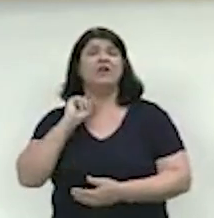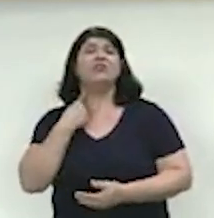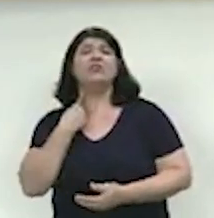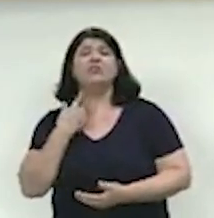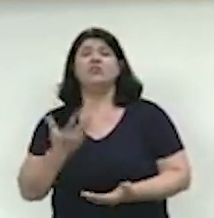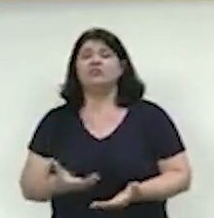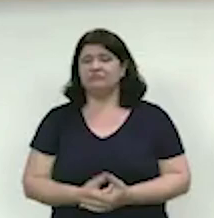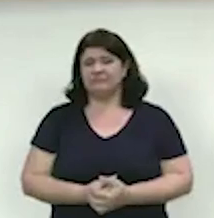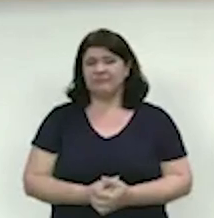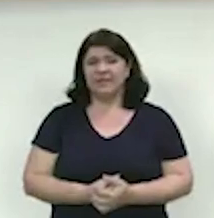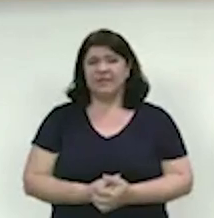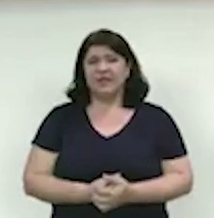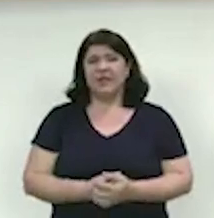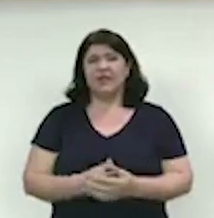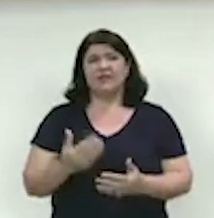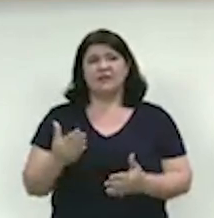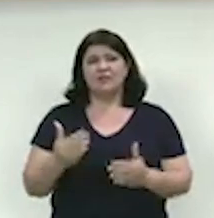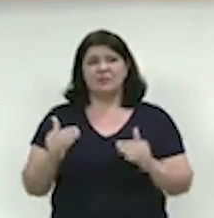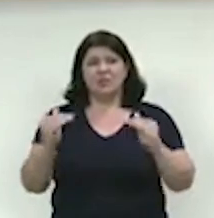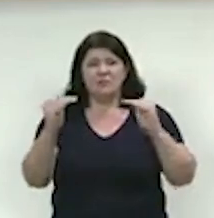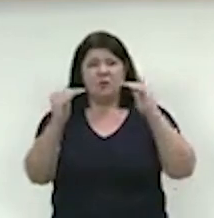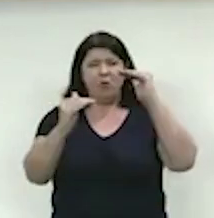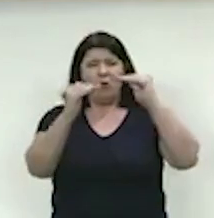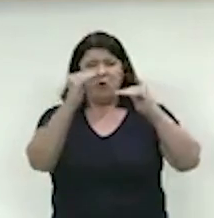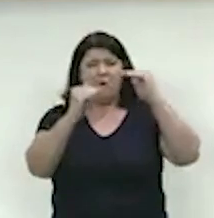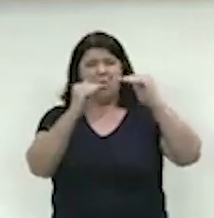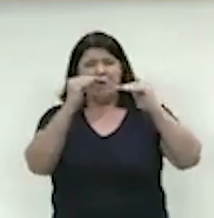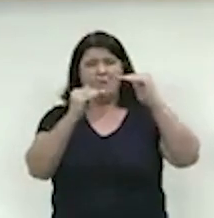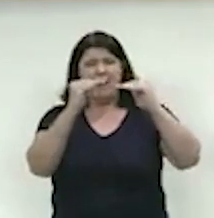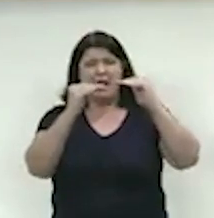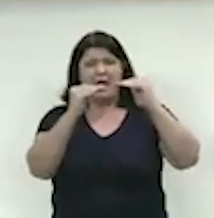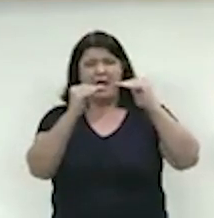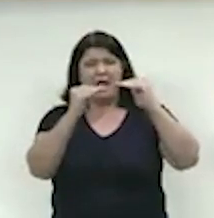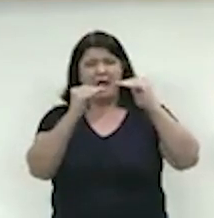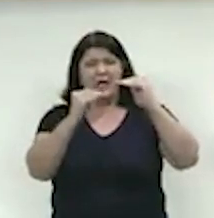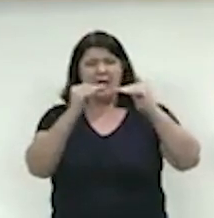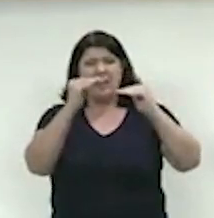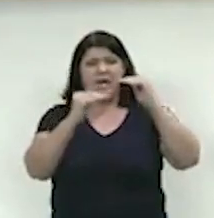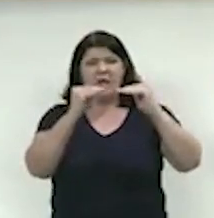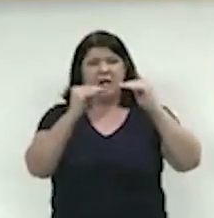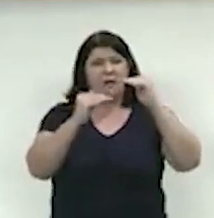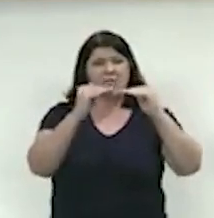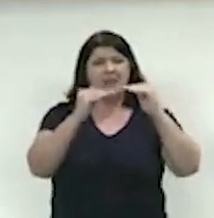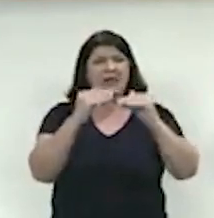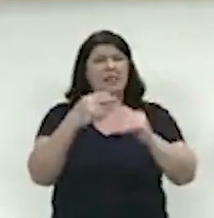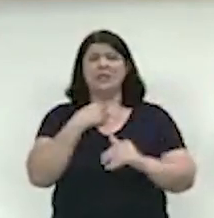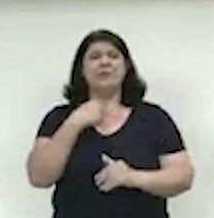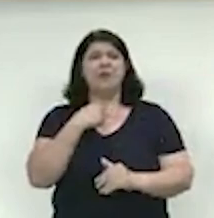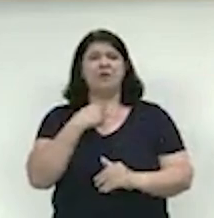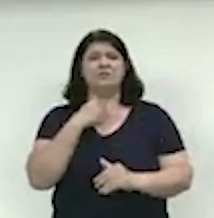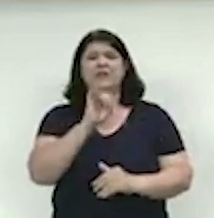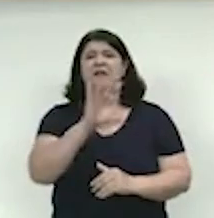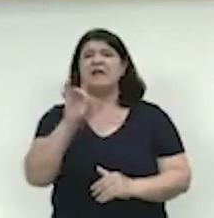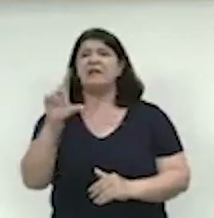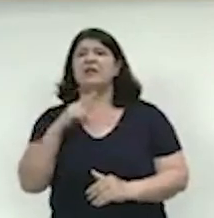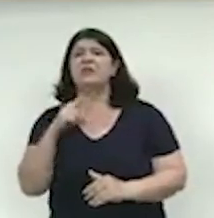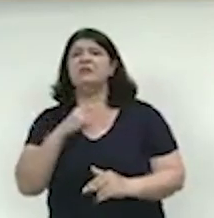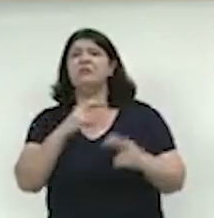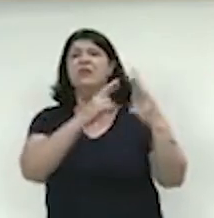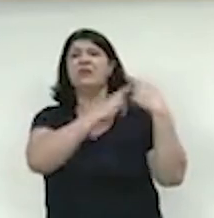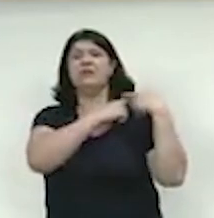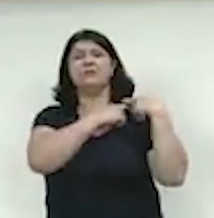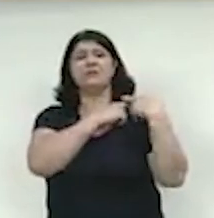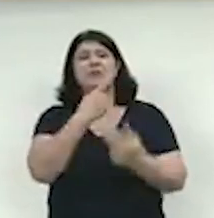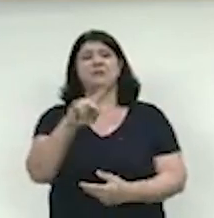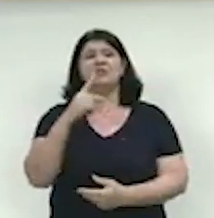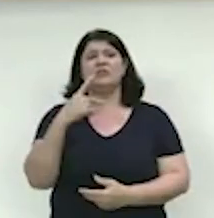comparar, não dá para ficar jogando. É uma responsabilidade que cada um tem que ter, cada um tem que